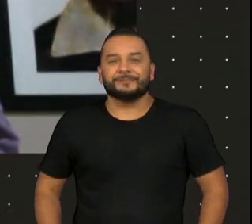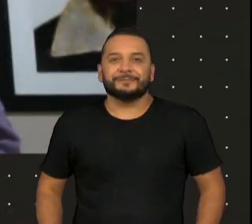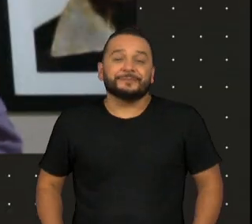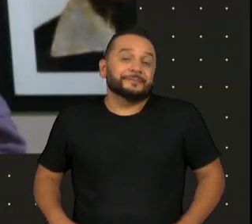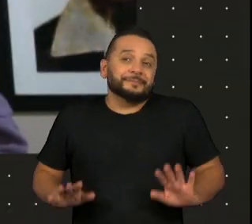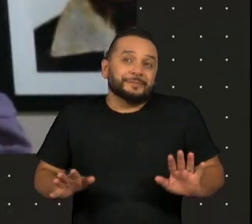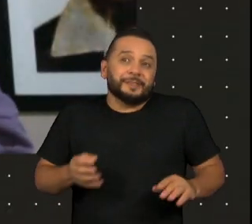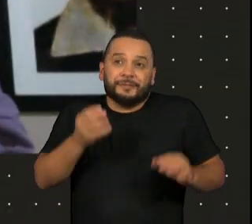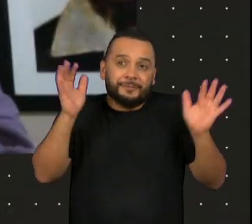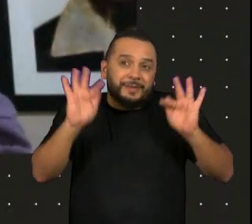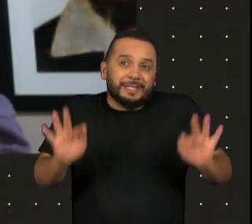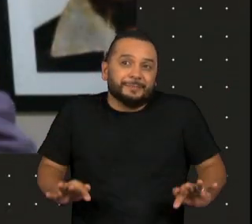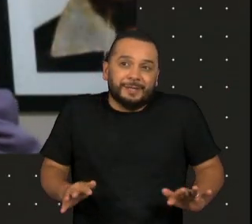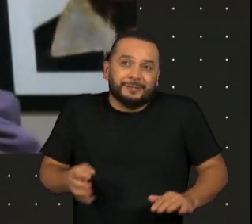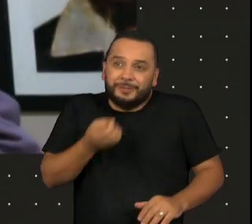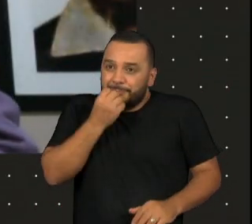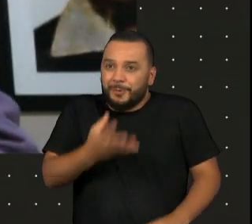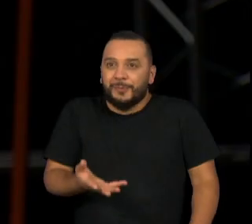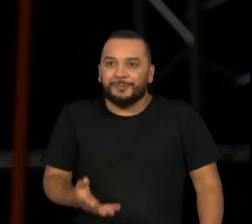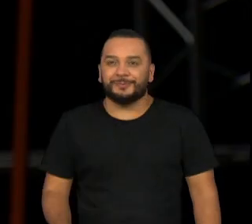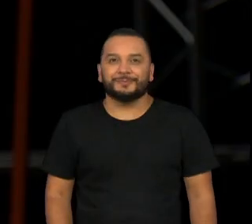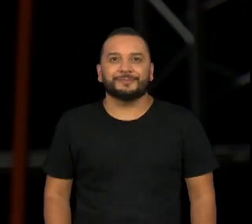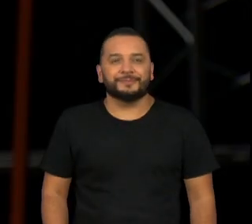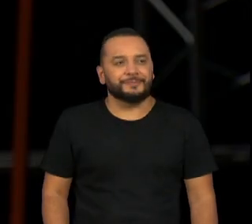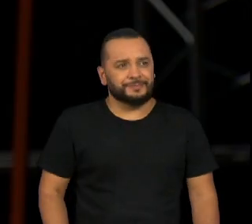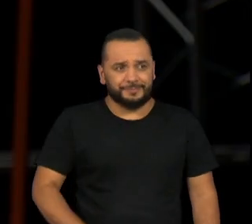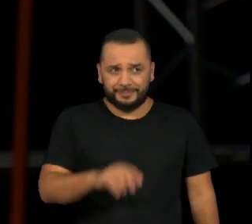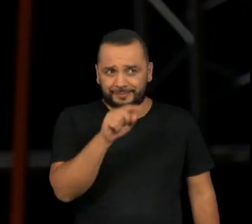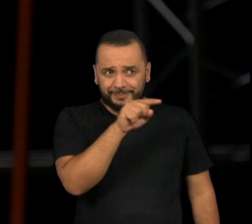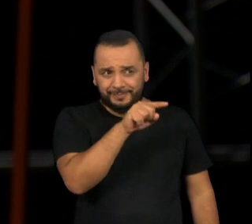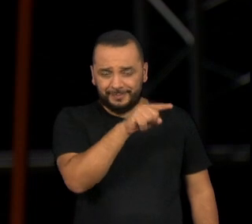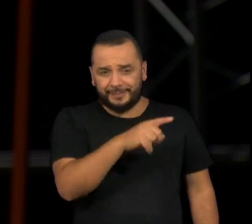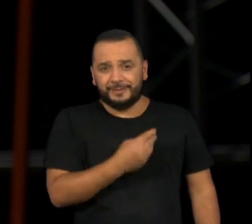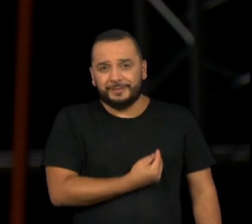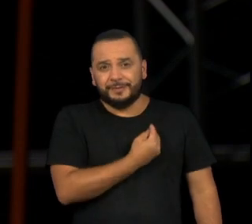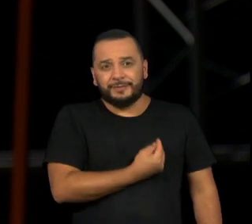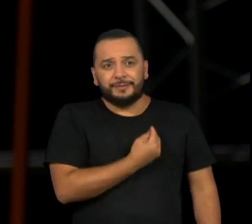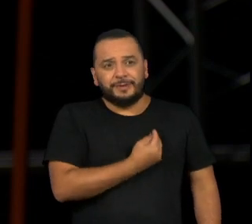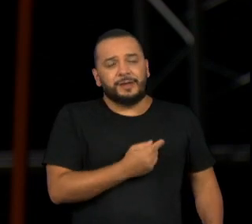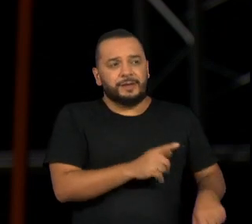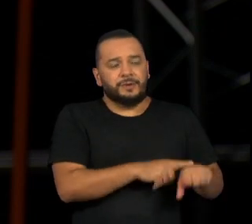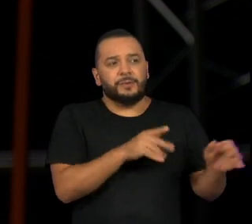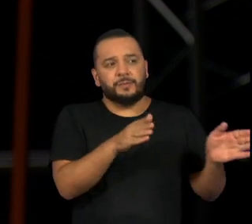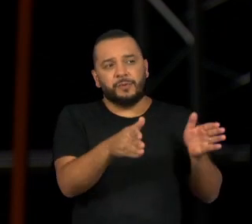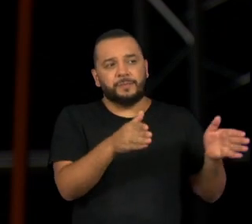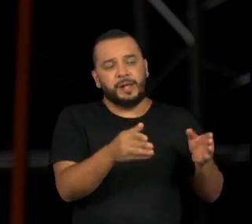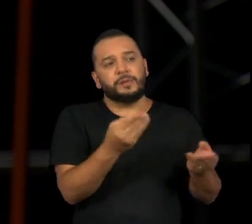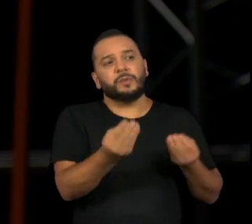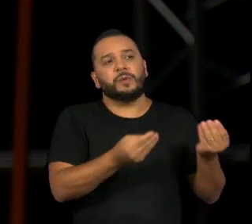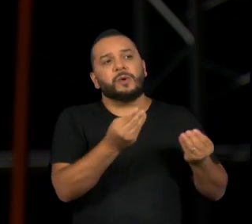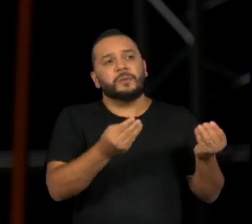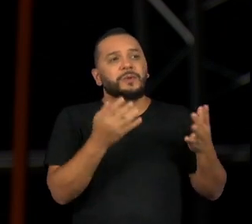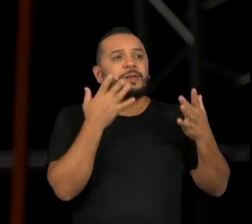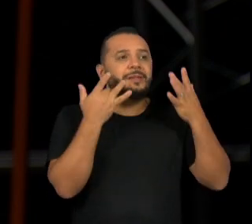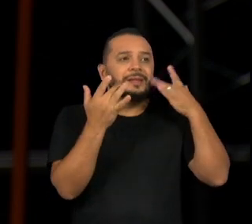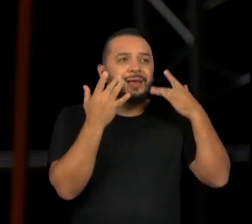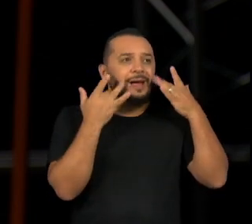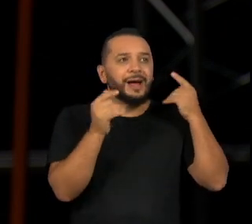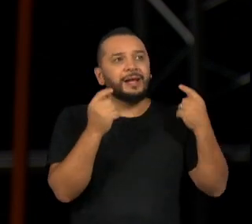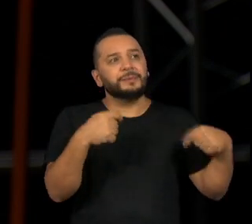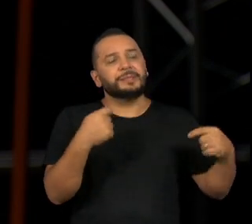Felizmente, né? Felizmente. Celso, você viveu aquela época em que os espetáculos eram obrigados a fazer uma